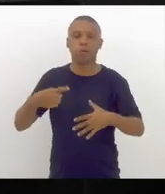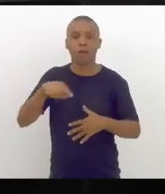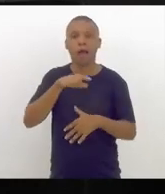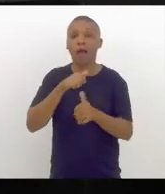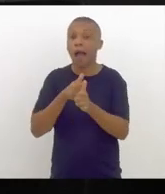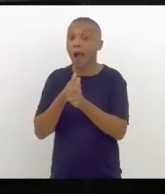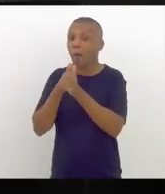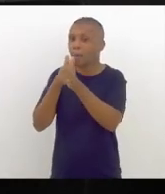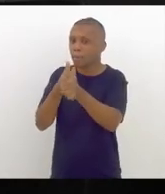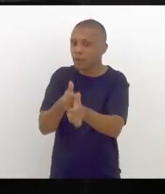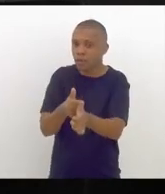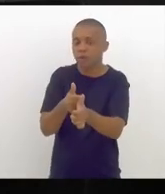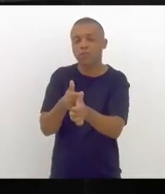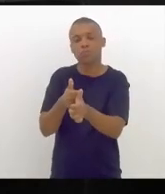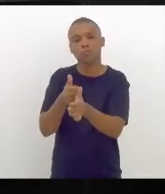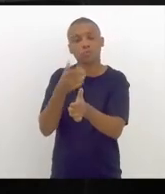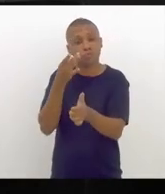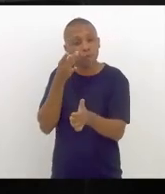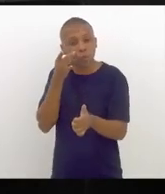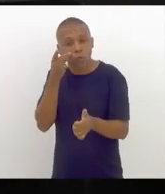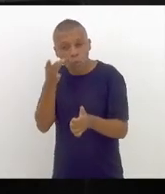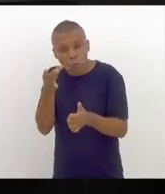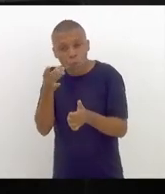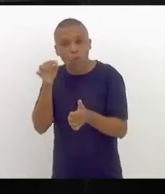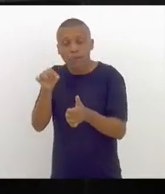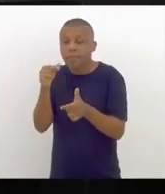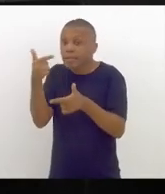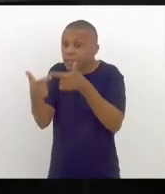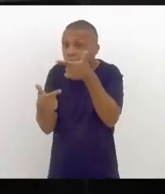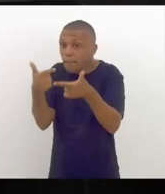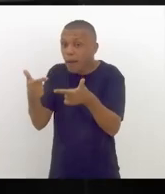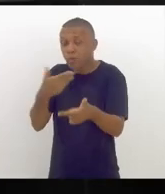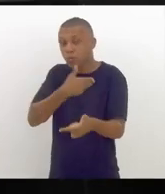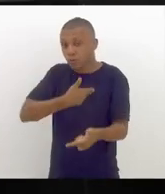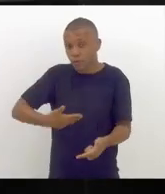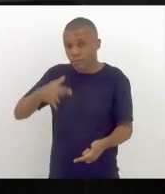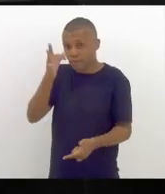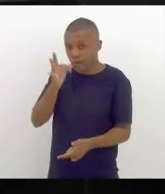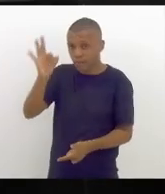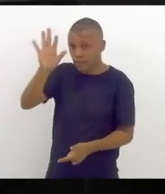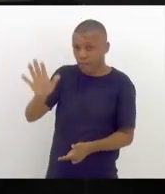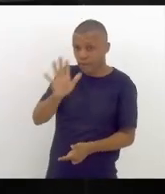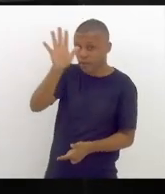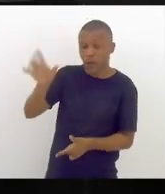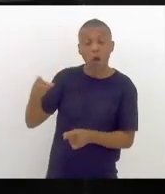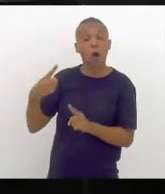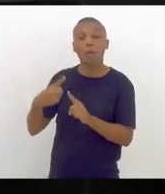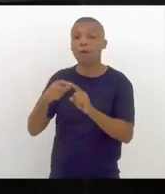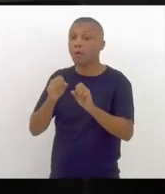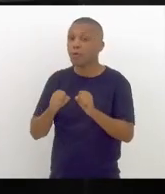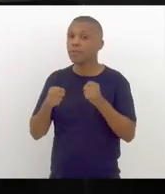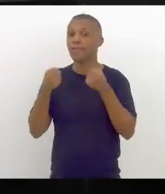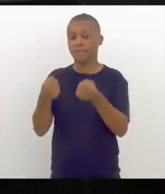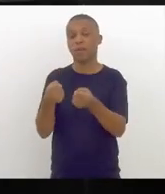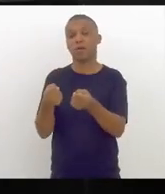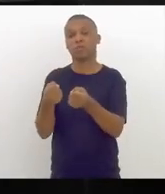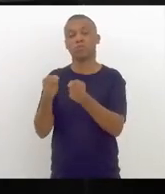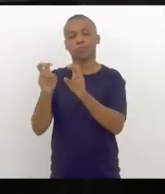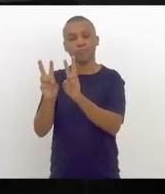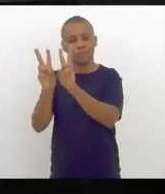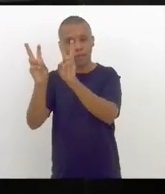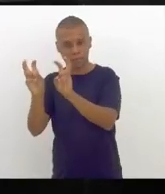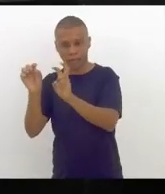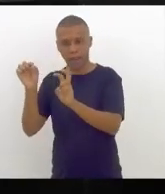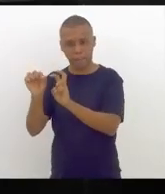acompanhando muito de perto esses trabalhos do governo federal, porque defendo o conteúdo local,